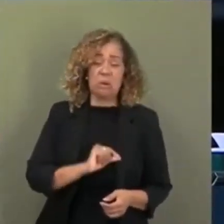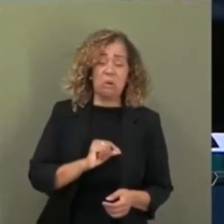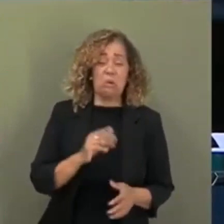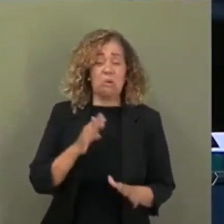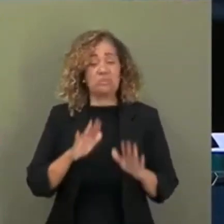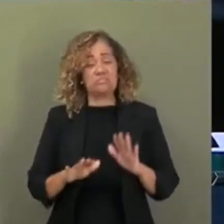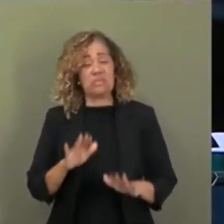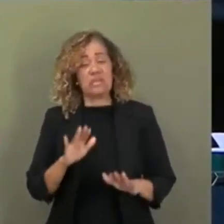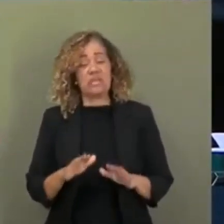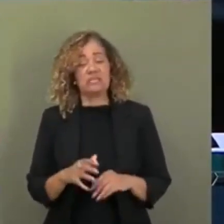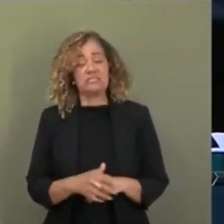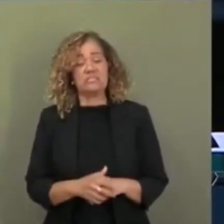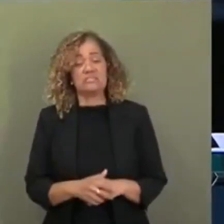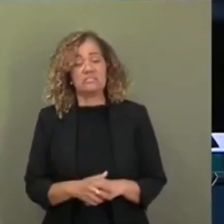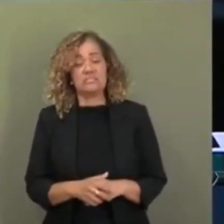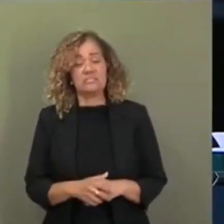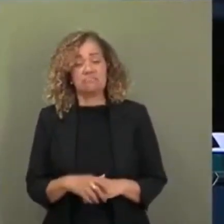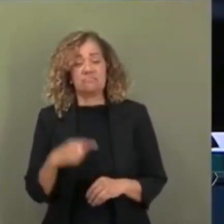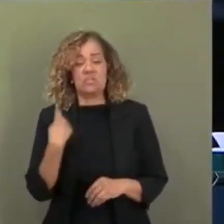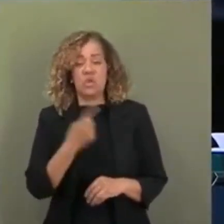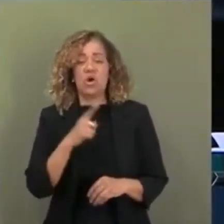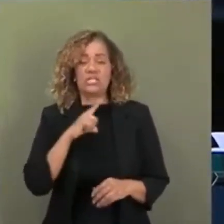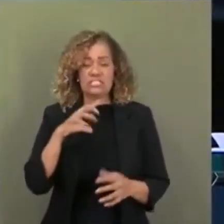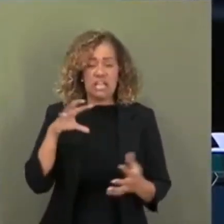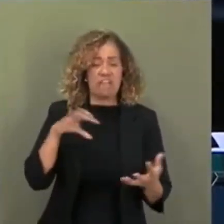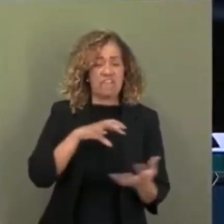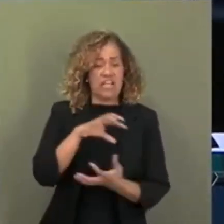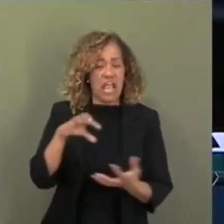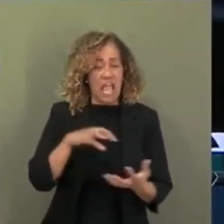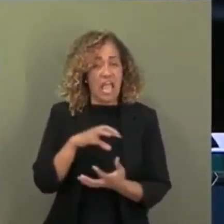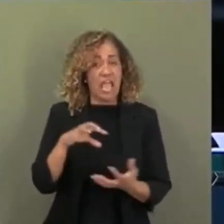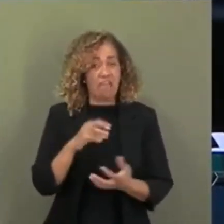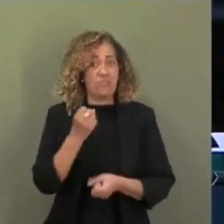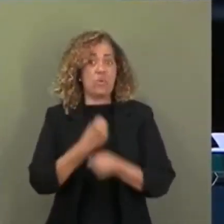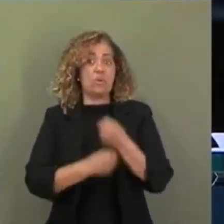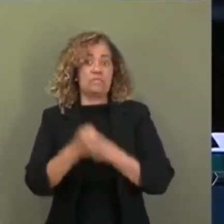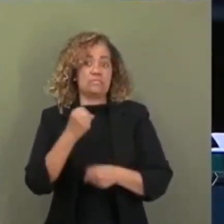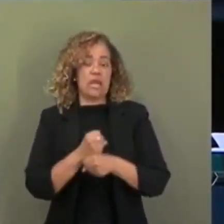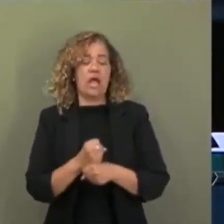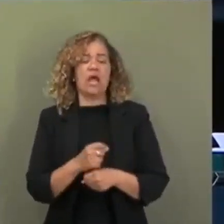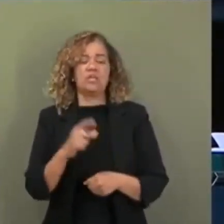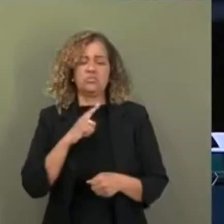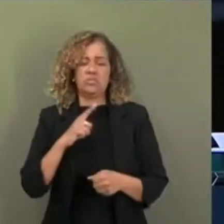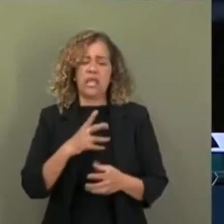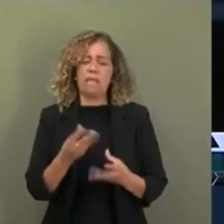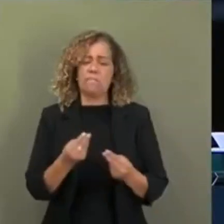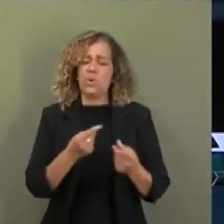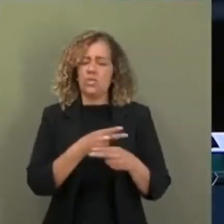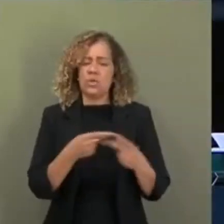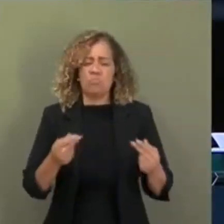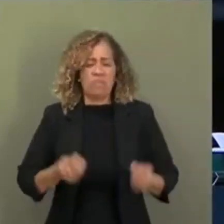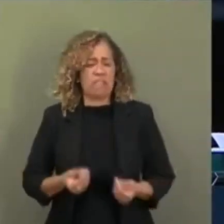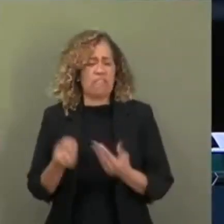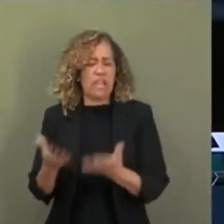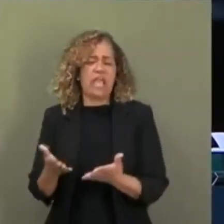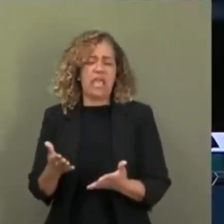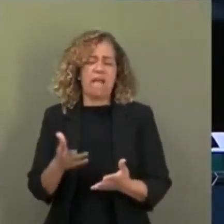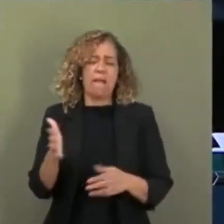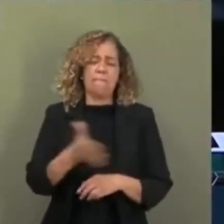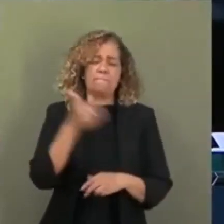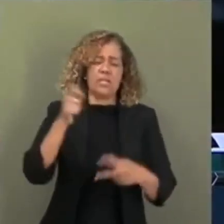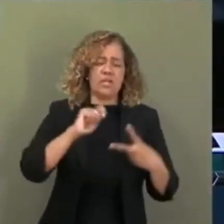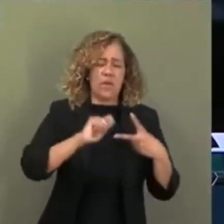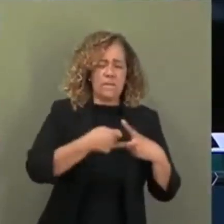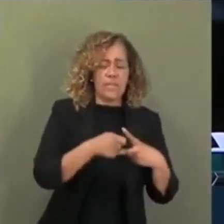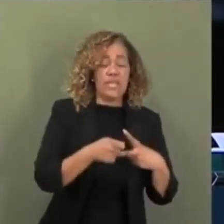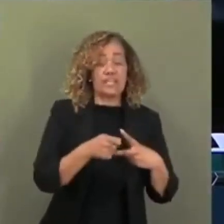até... A gente teve uma greve muito grande no ano passado e a gente tem muita entrega para fazer. gente tem que melhorar o Pix, a gente tem que fazer o